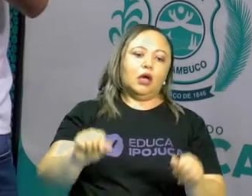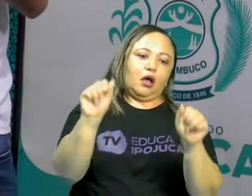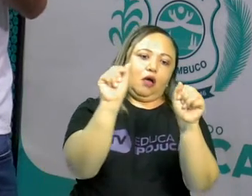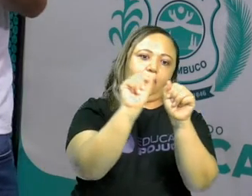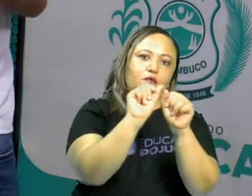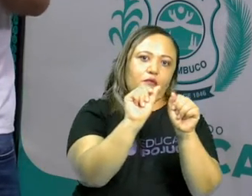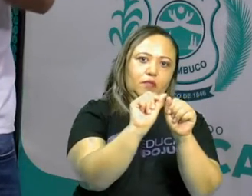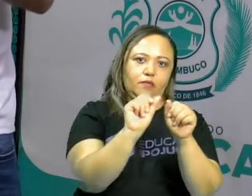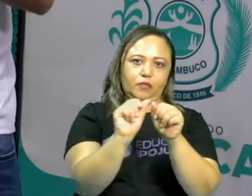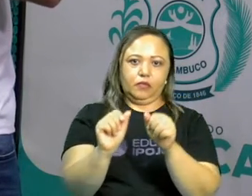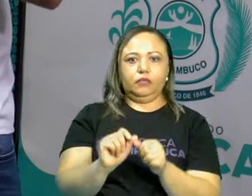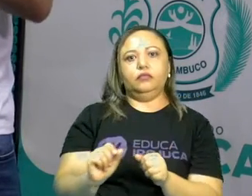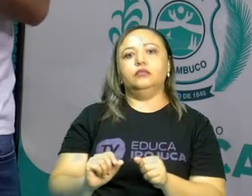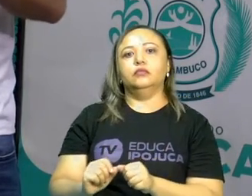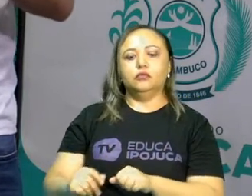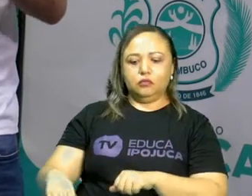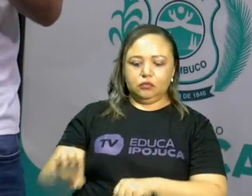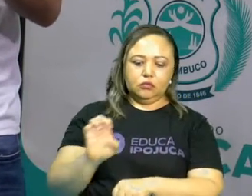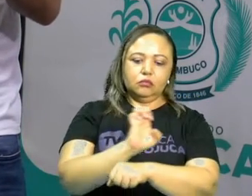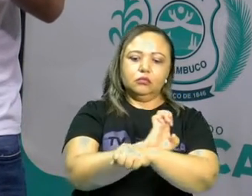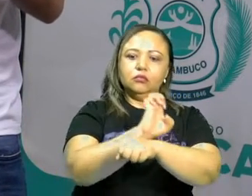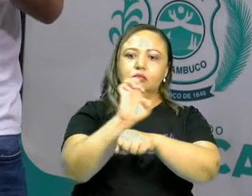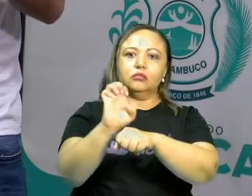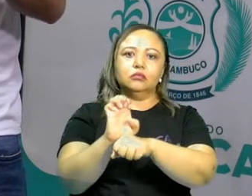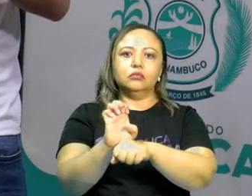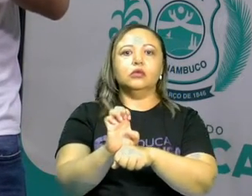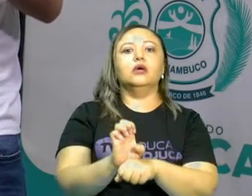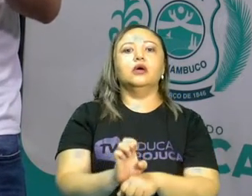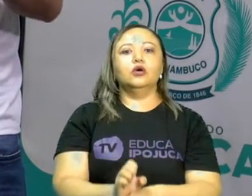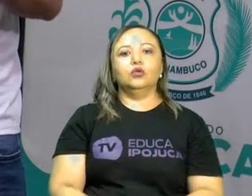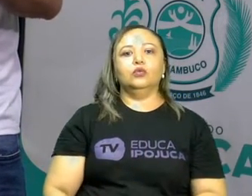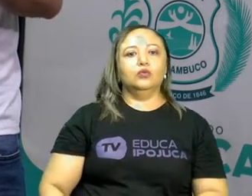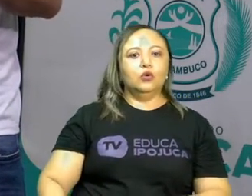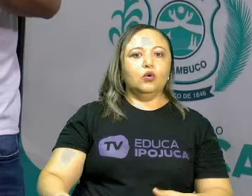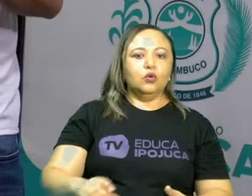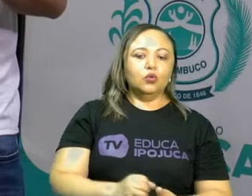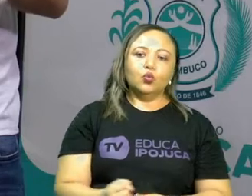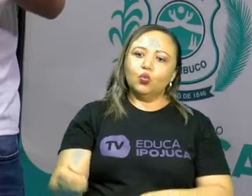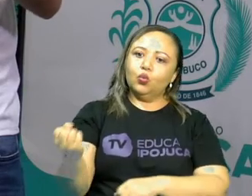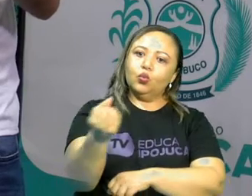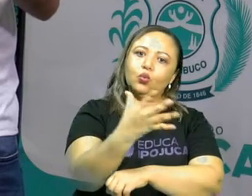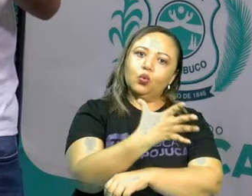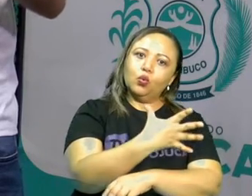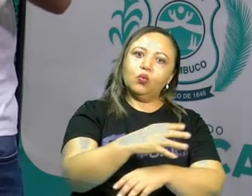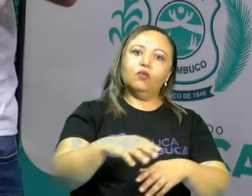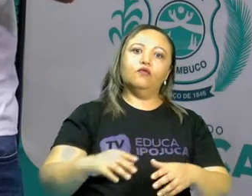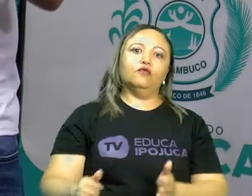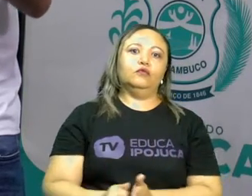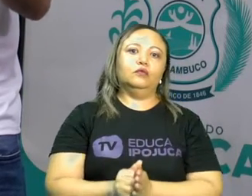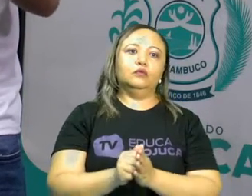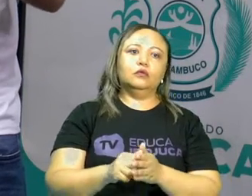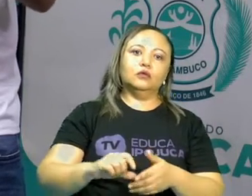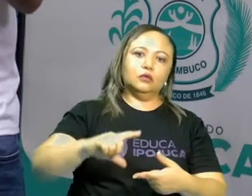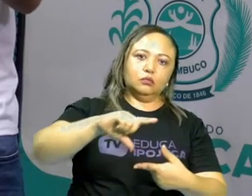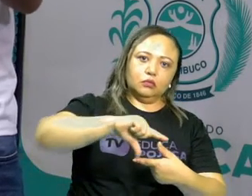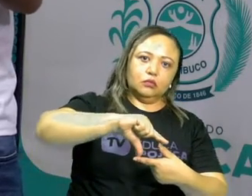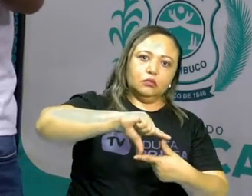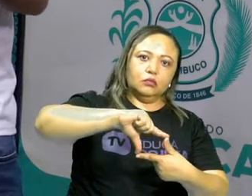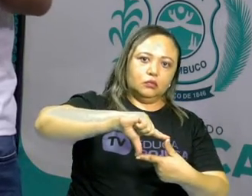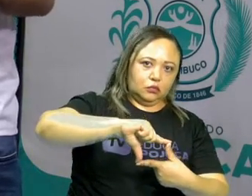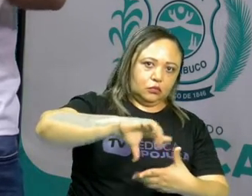Estados Modernos, né? Então, os Estados Modernos, durante a Idade Média, você não tinha esses países com poderes